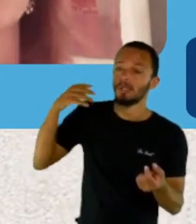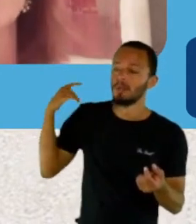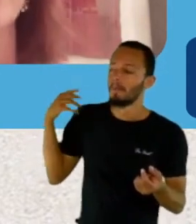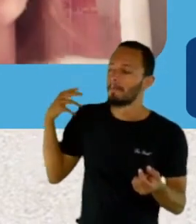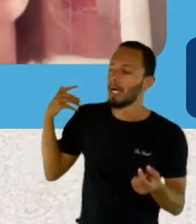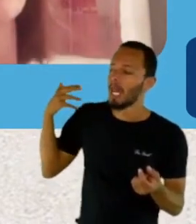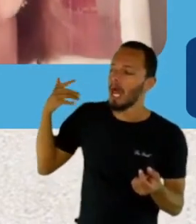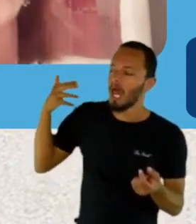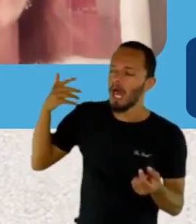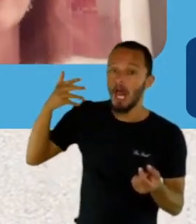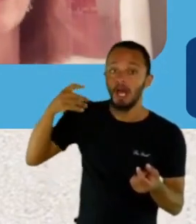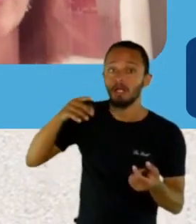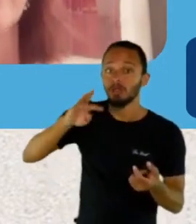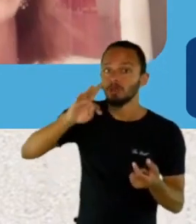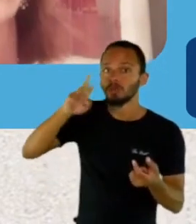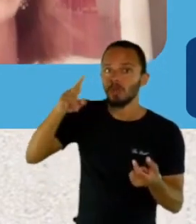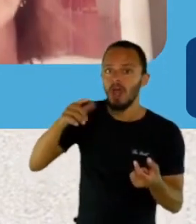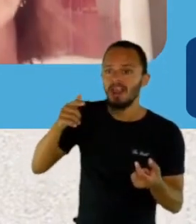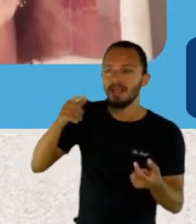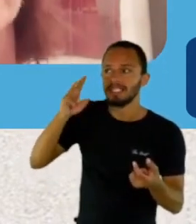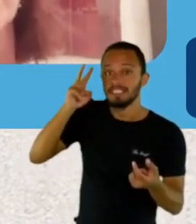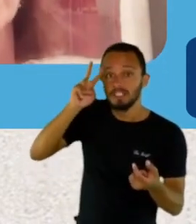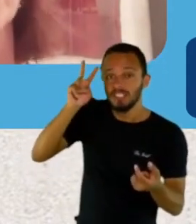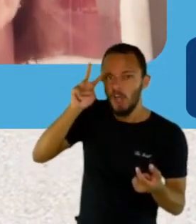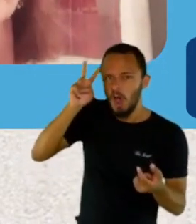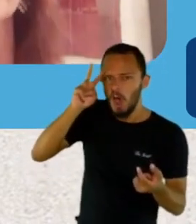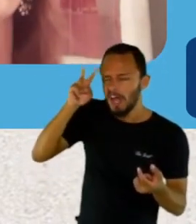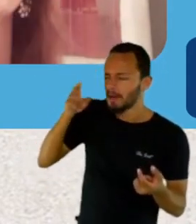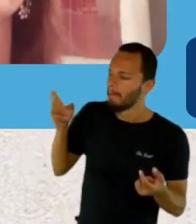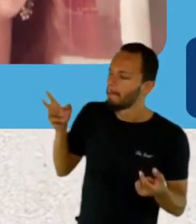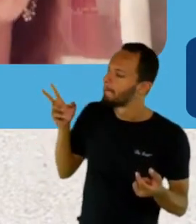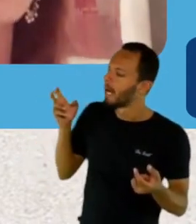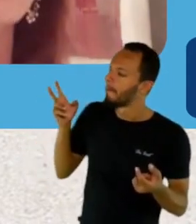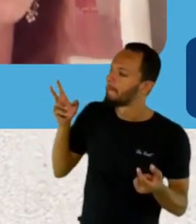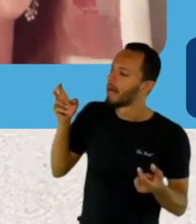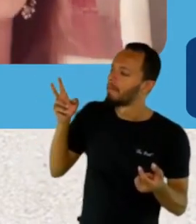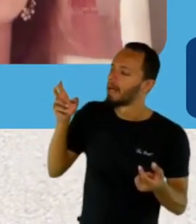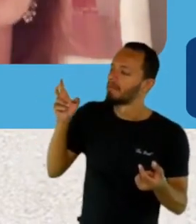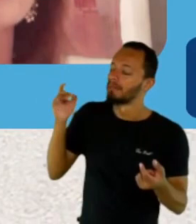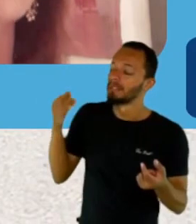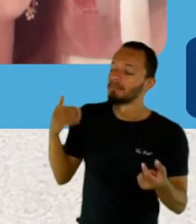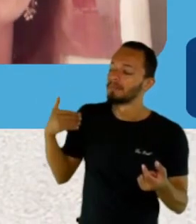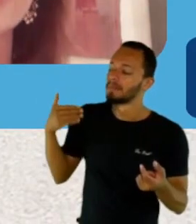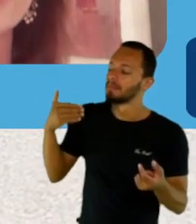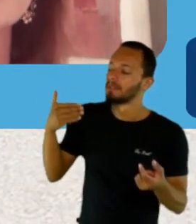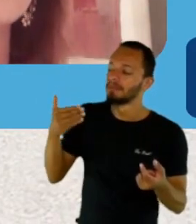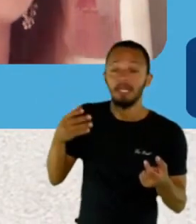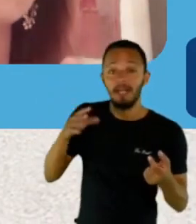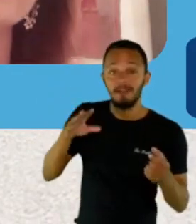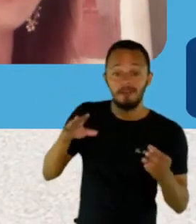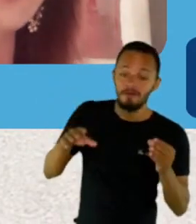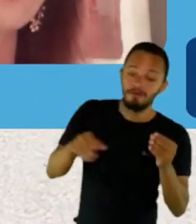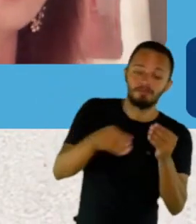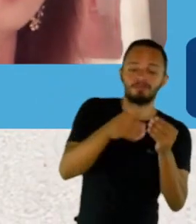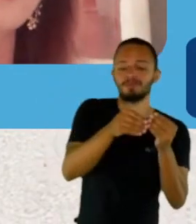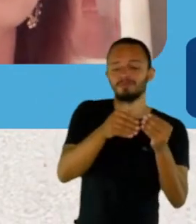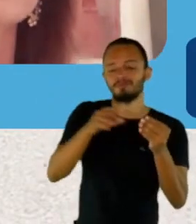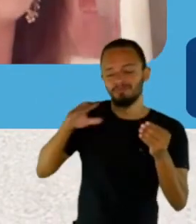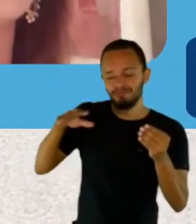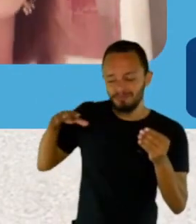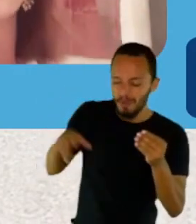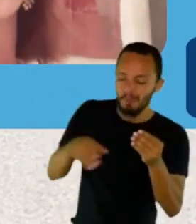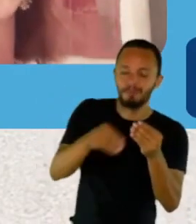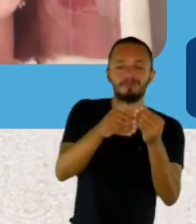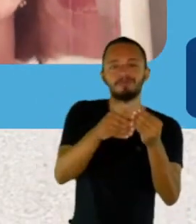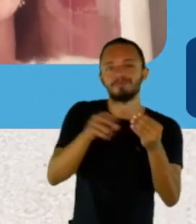Projeto Autoestima também, que são várias mulheres que sempre vêm conversar com a gente, e aí tudo foi se encaixando, foi se encaixando, e aí